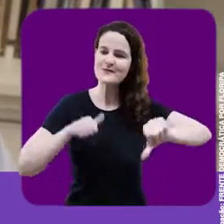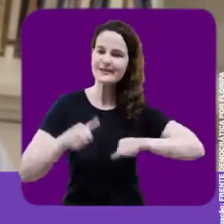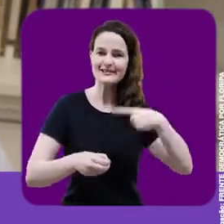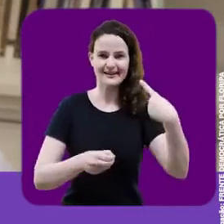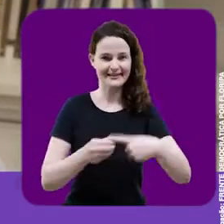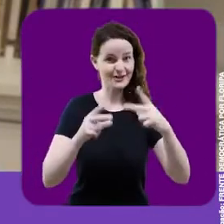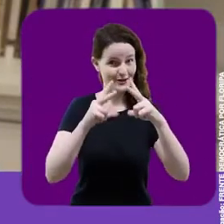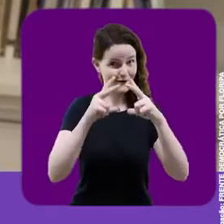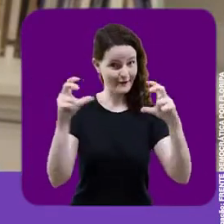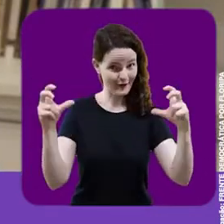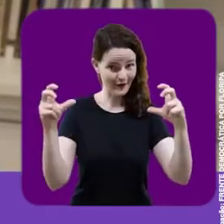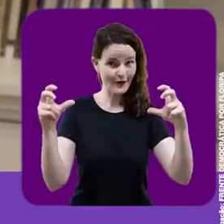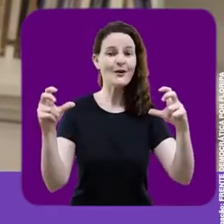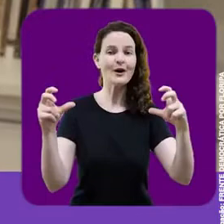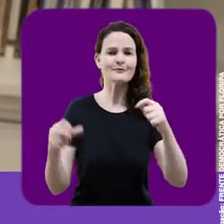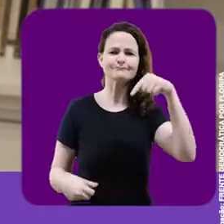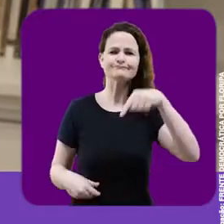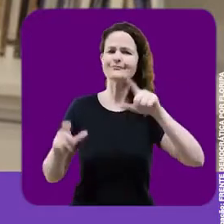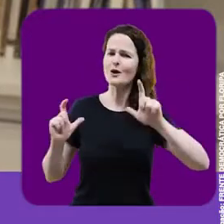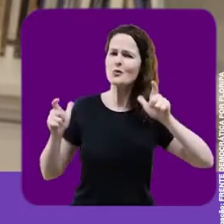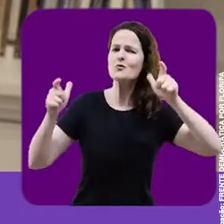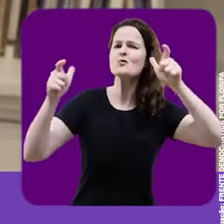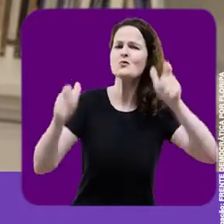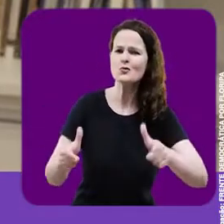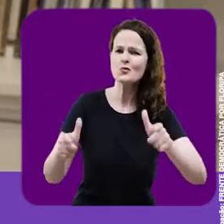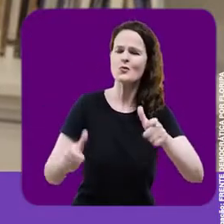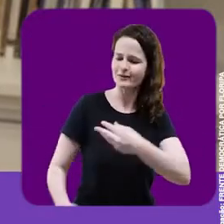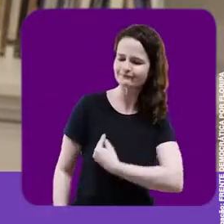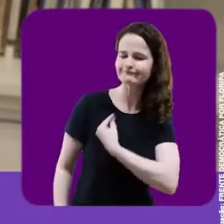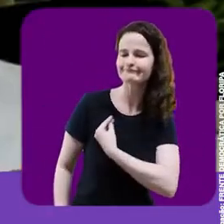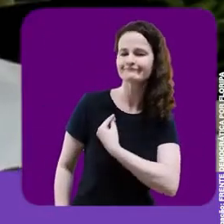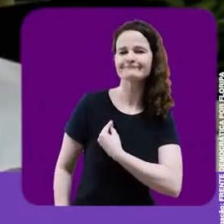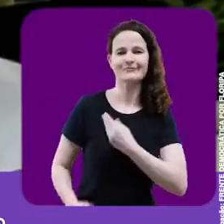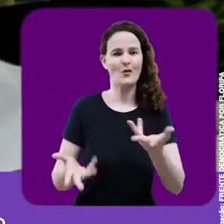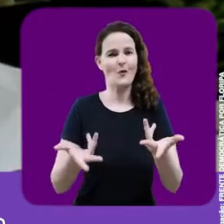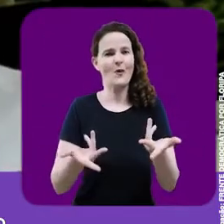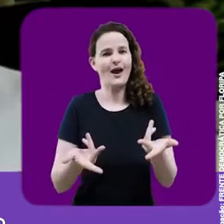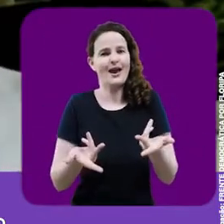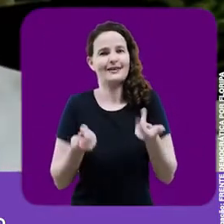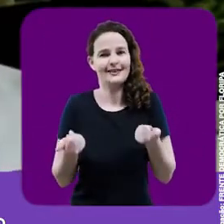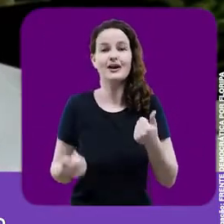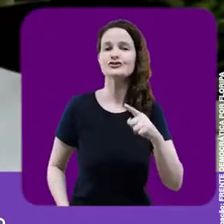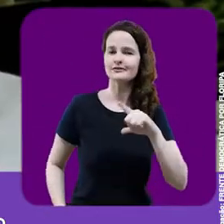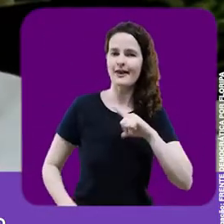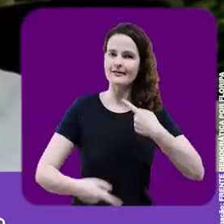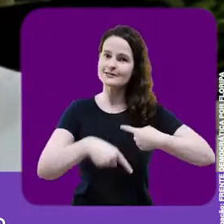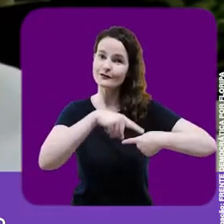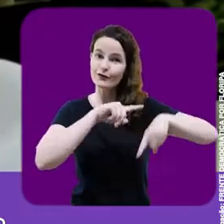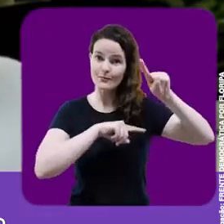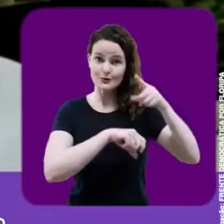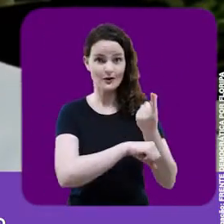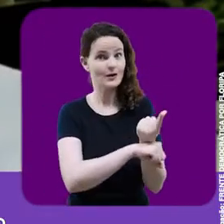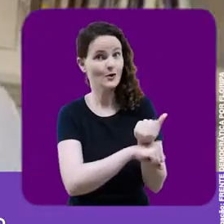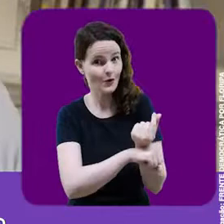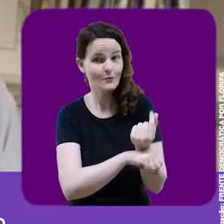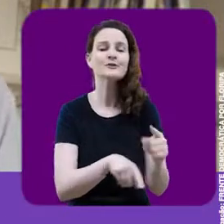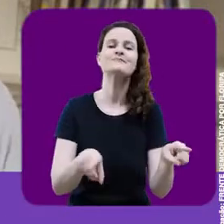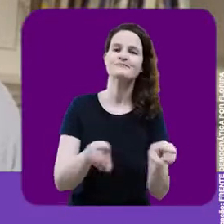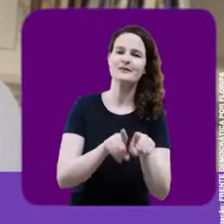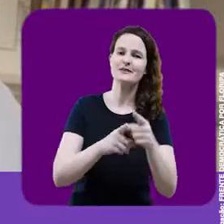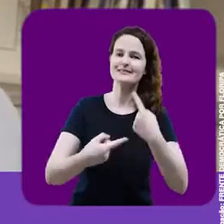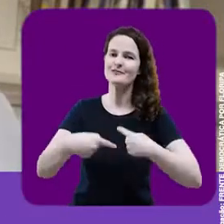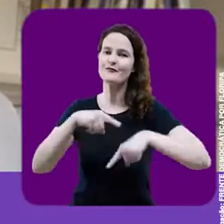Florianópolis numa cidade que vai ser uma cidade do bem viver. Uma cidade que vai fazer desenvolvimento econômico